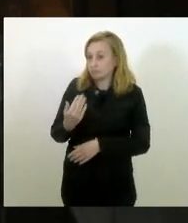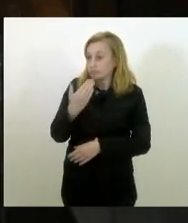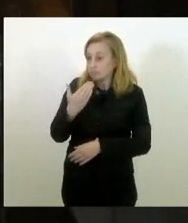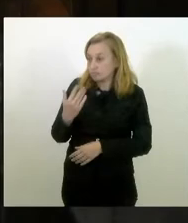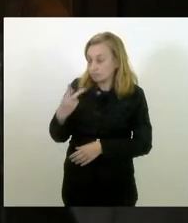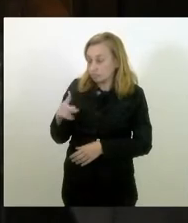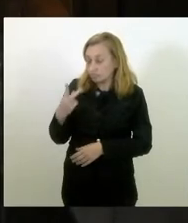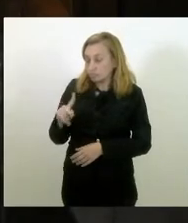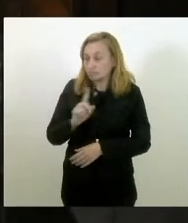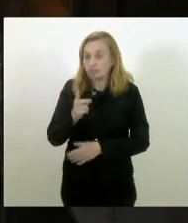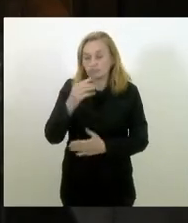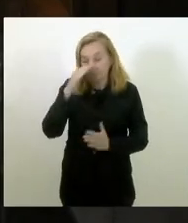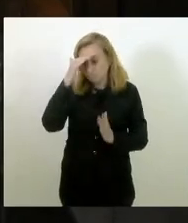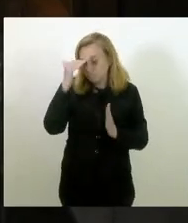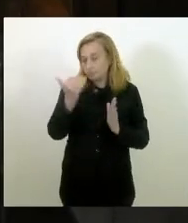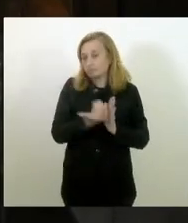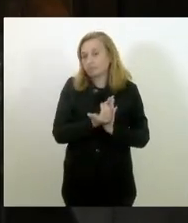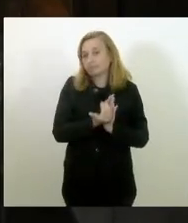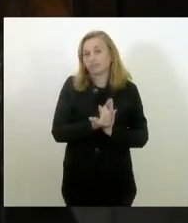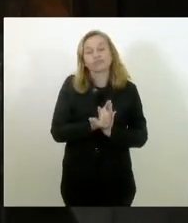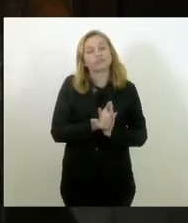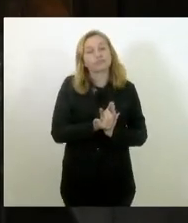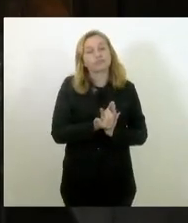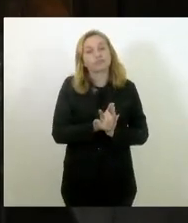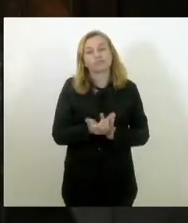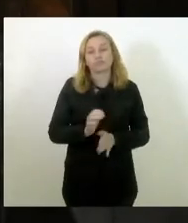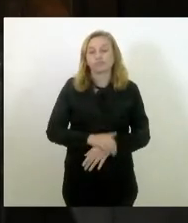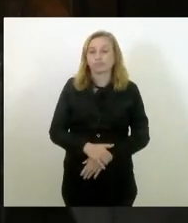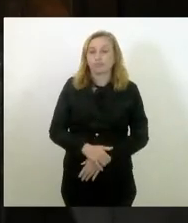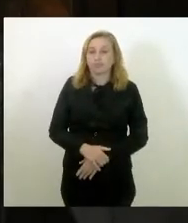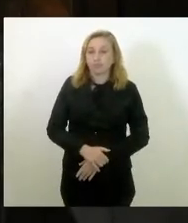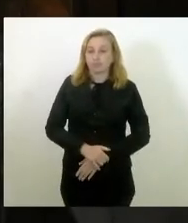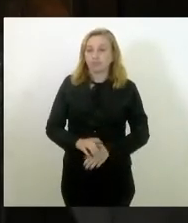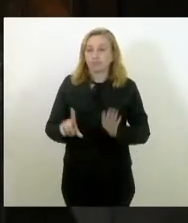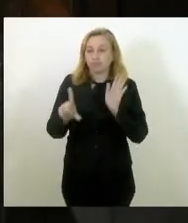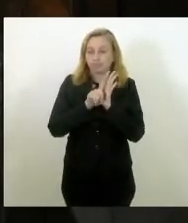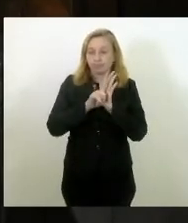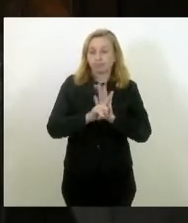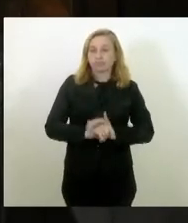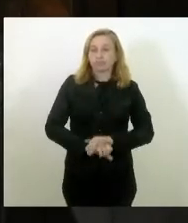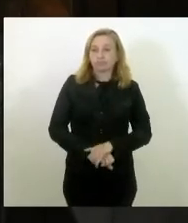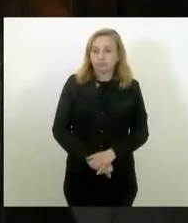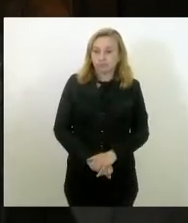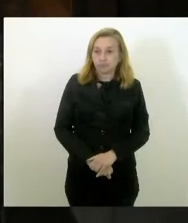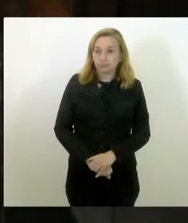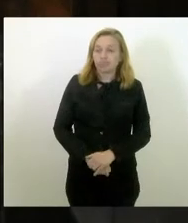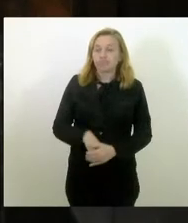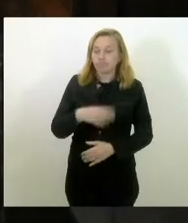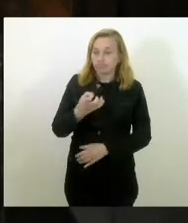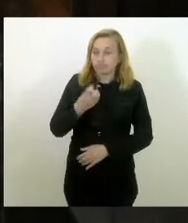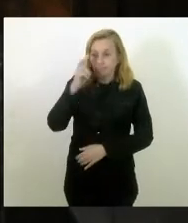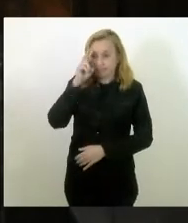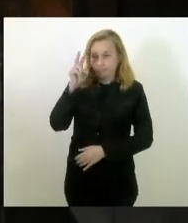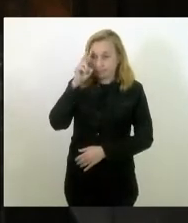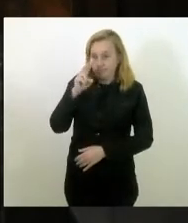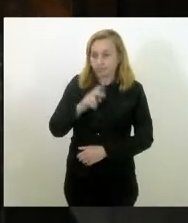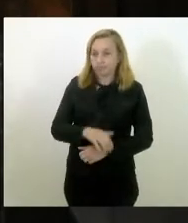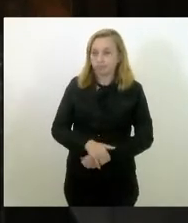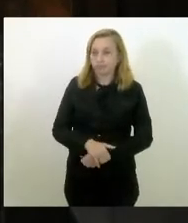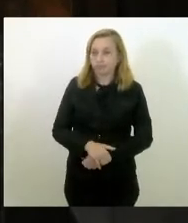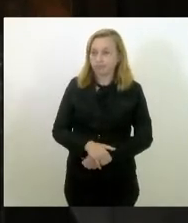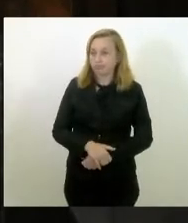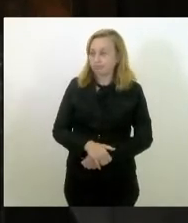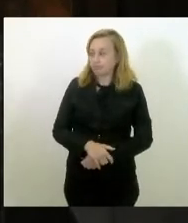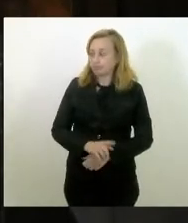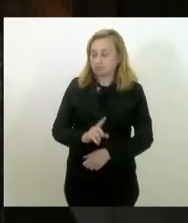porque não cumpriu aquilo que diz a lei. Eu queria lembrar, e não